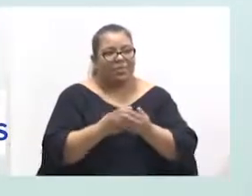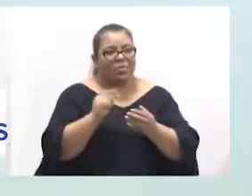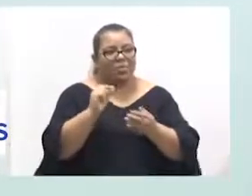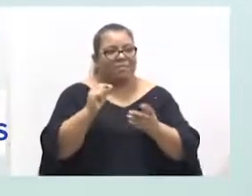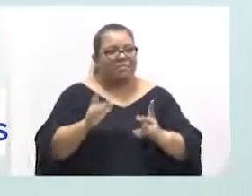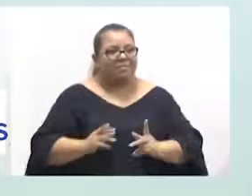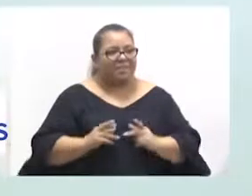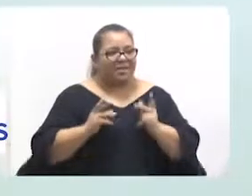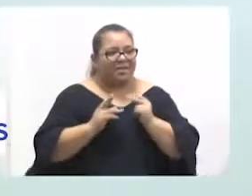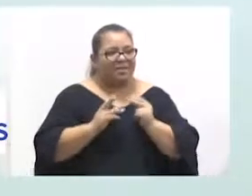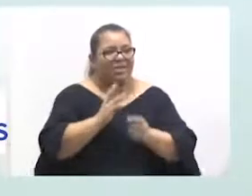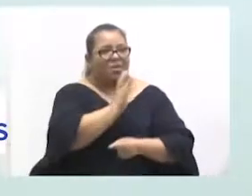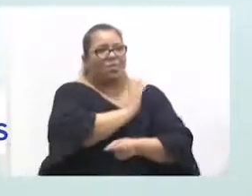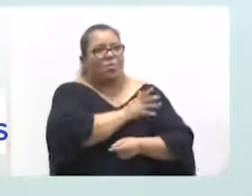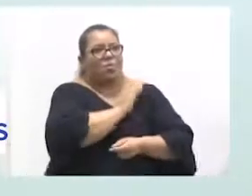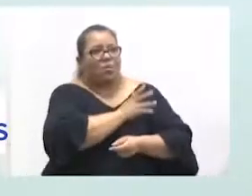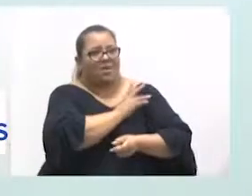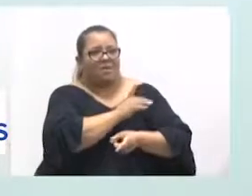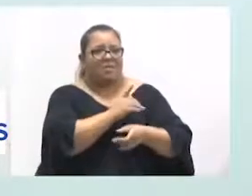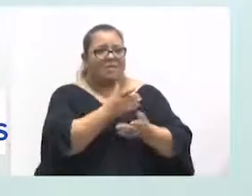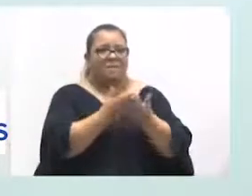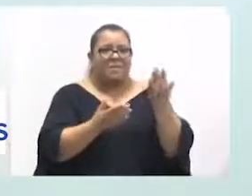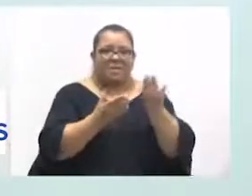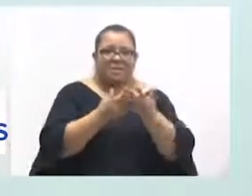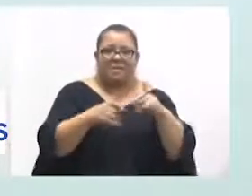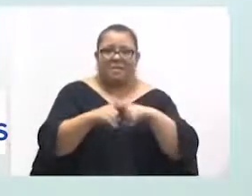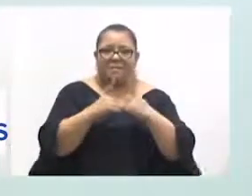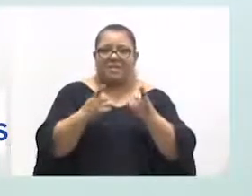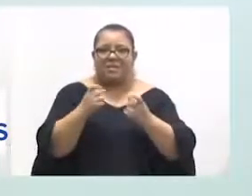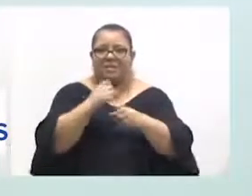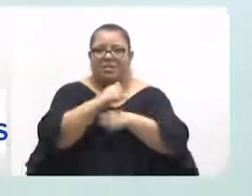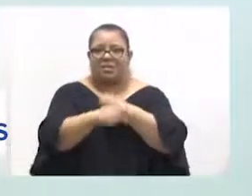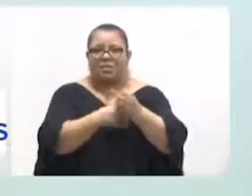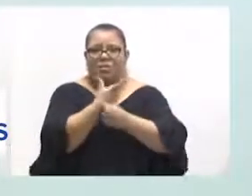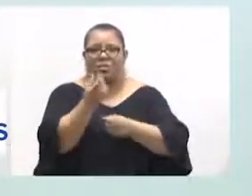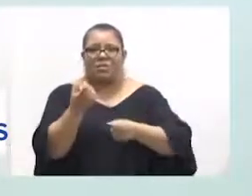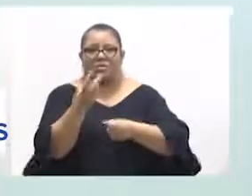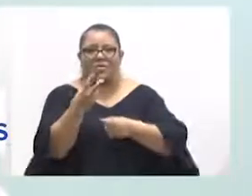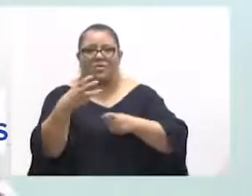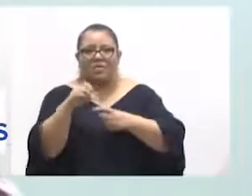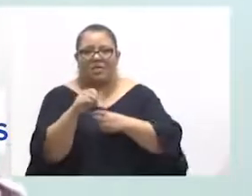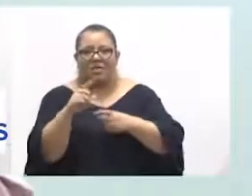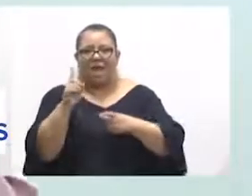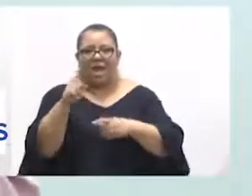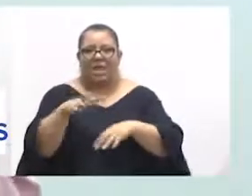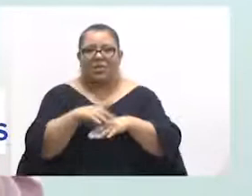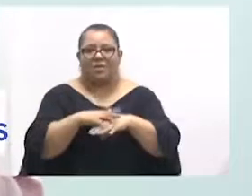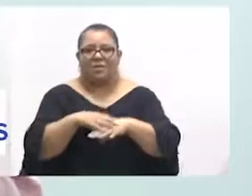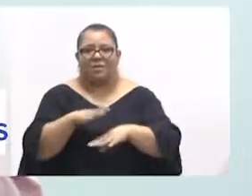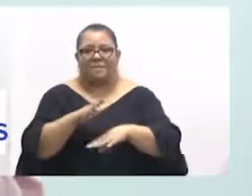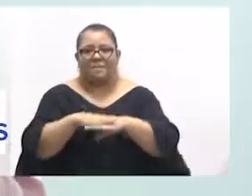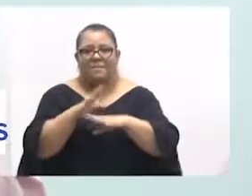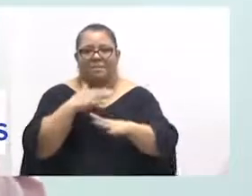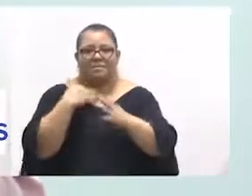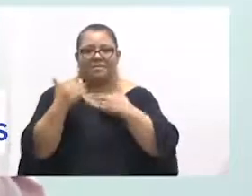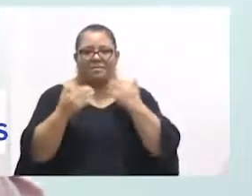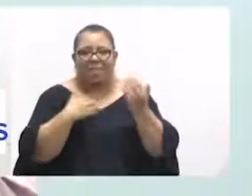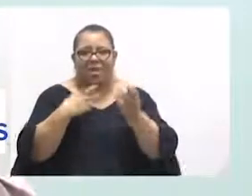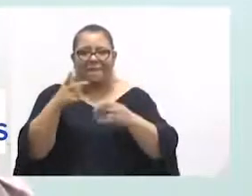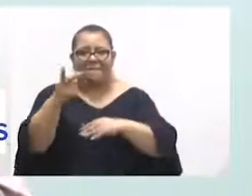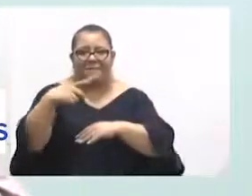mas as estimativas que nós temos é que até 2030 seja a doença que mais mate no país.